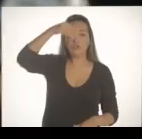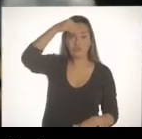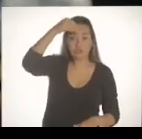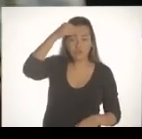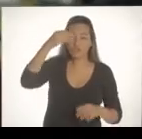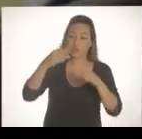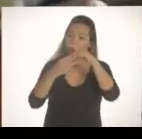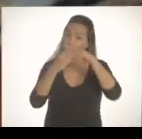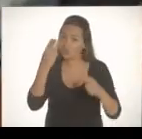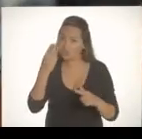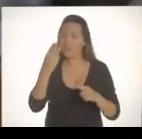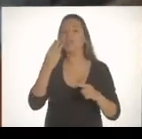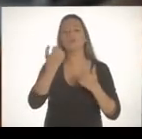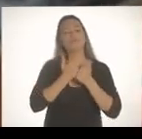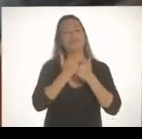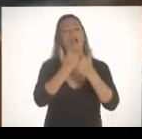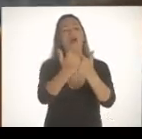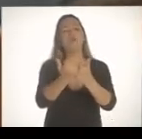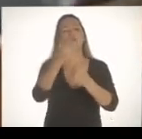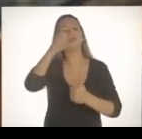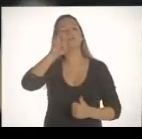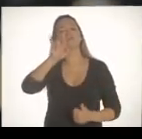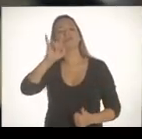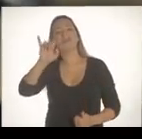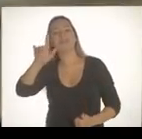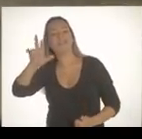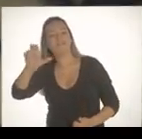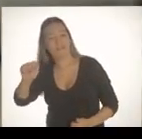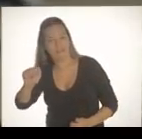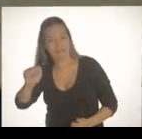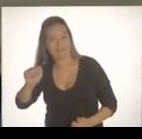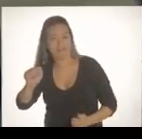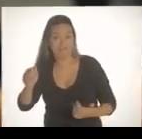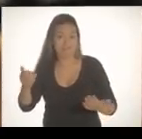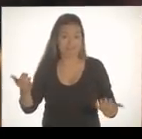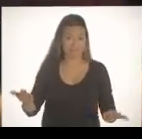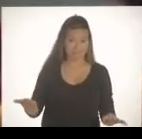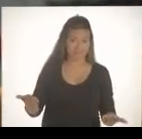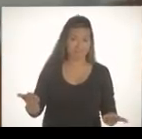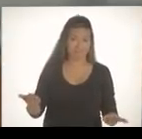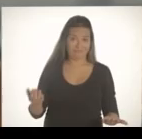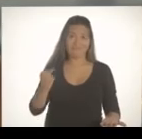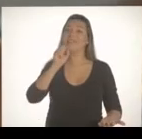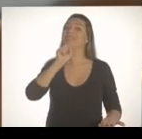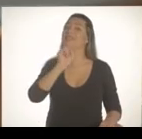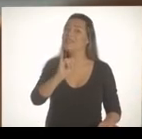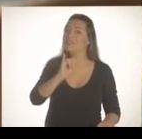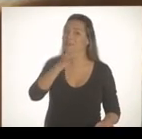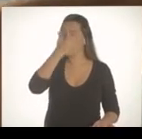o tio dela, são duas pessoas que estão presas, condenadas, apoiam o Crivella.